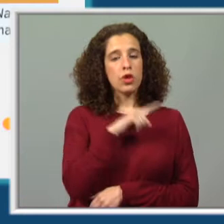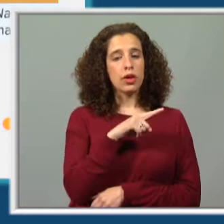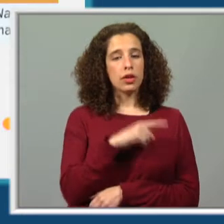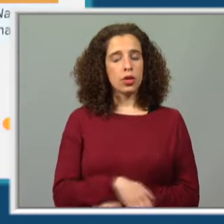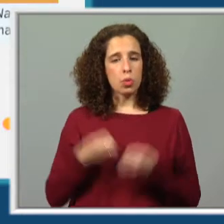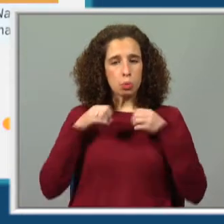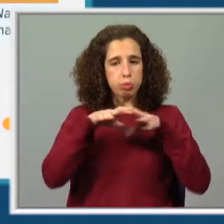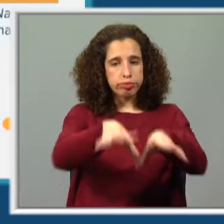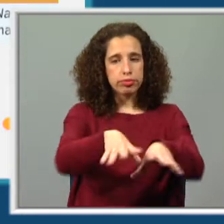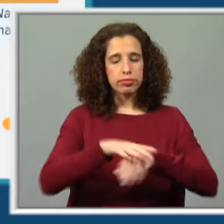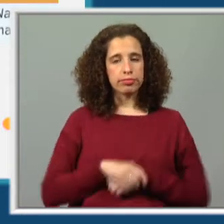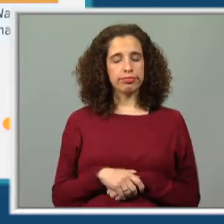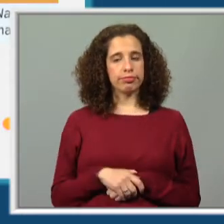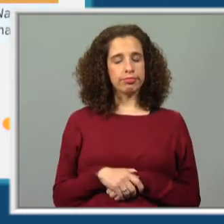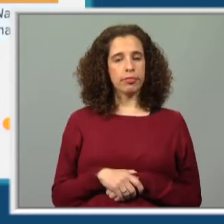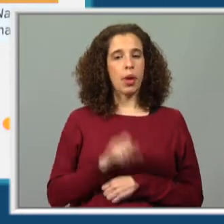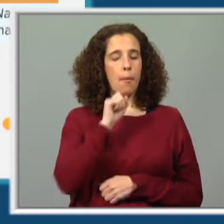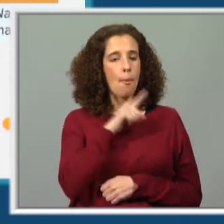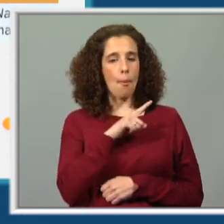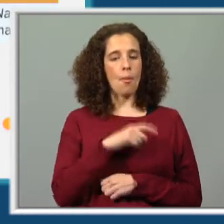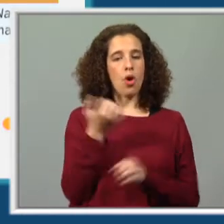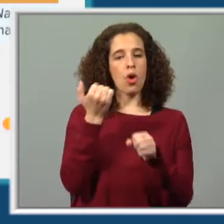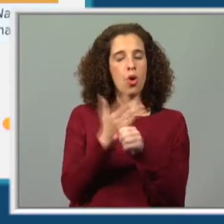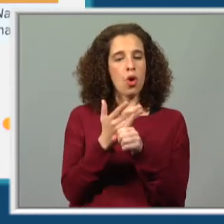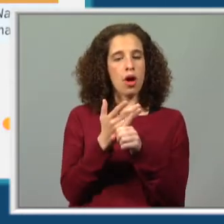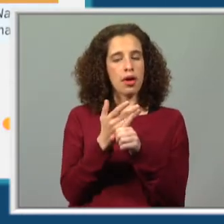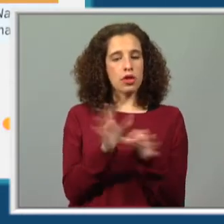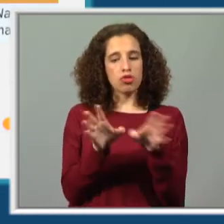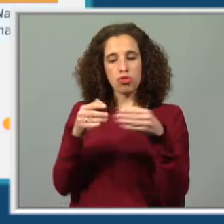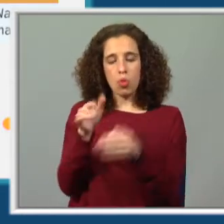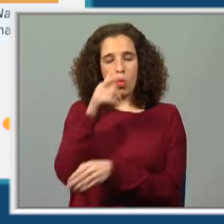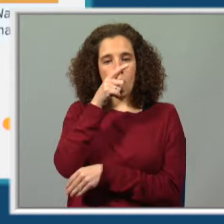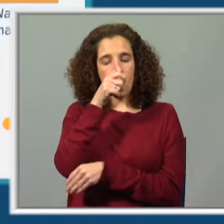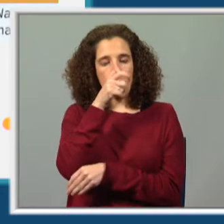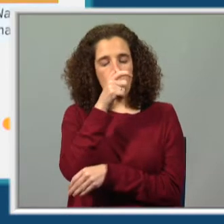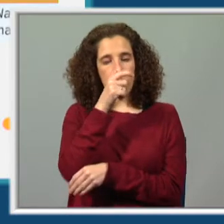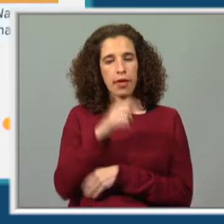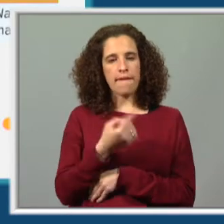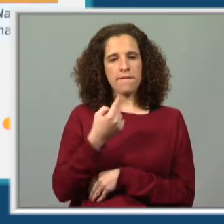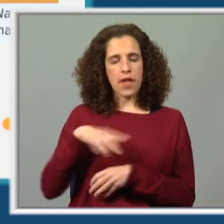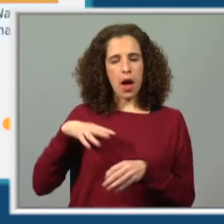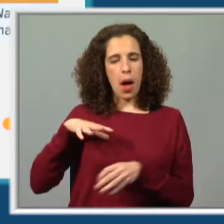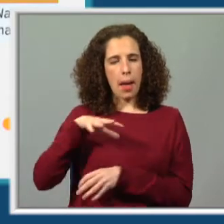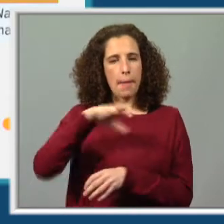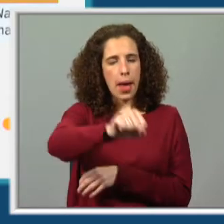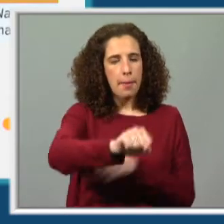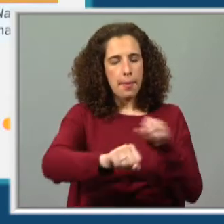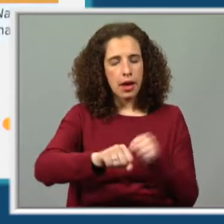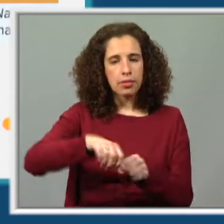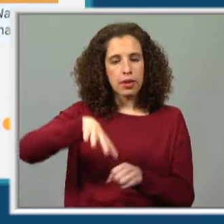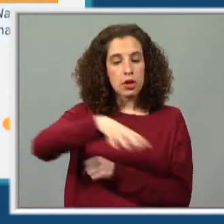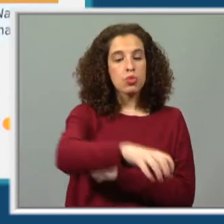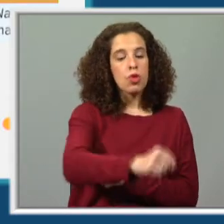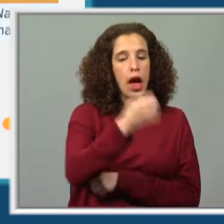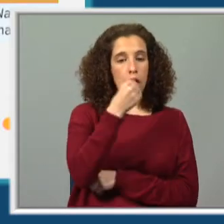invasores. Podem ser outras colónias de formigas que vão atacar aquela para ir buscar a